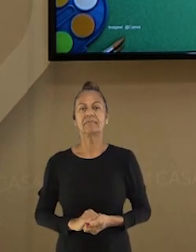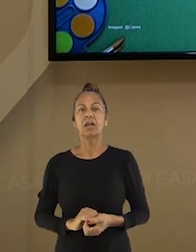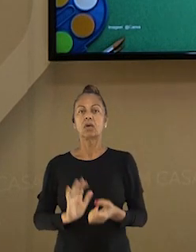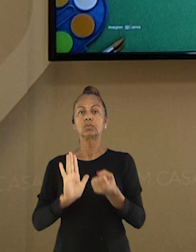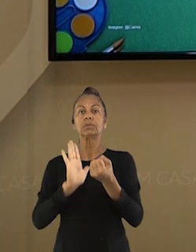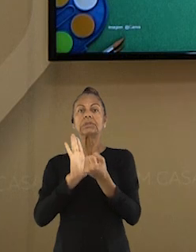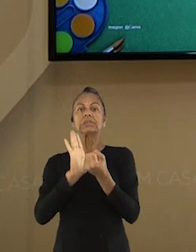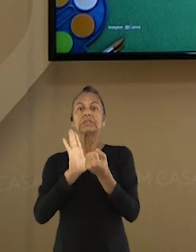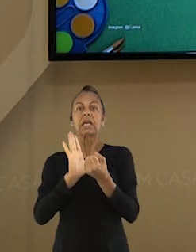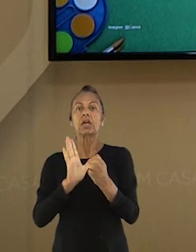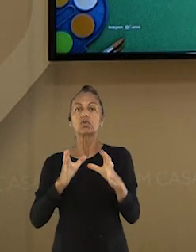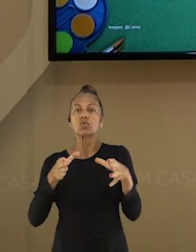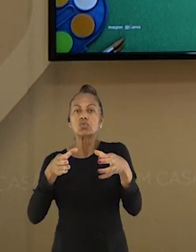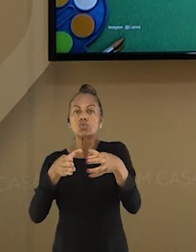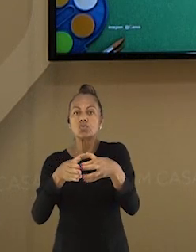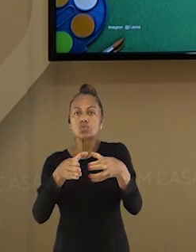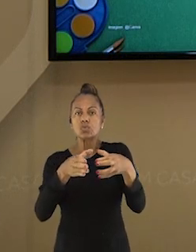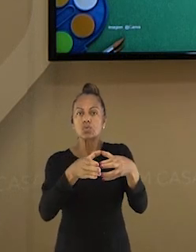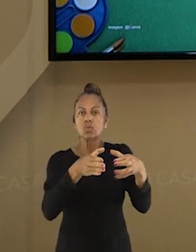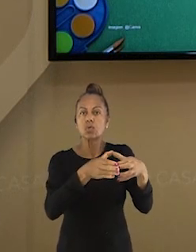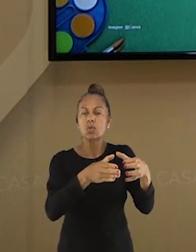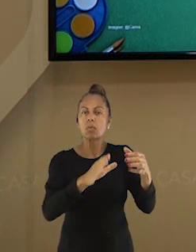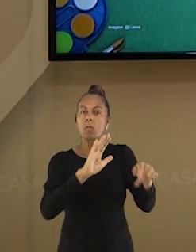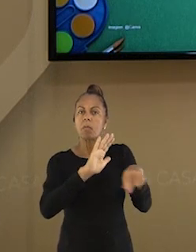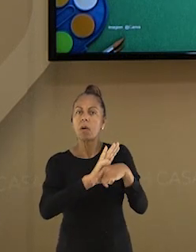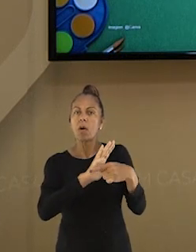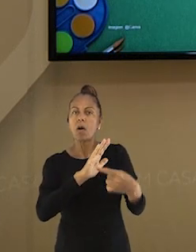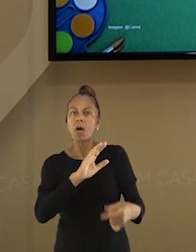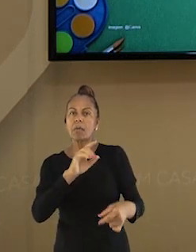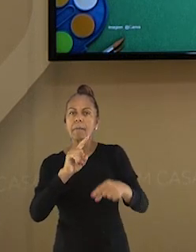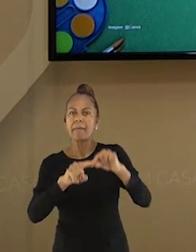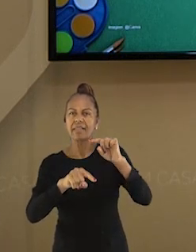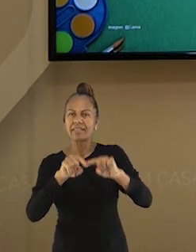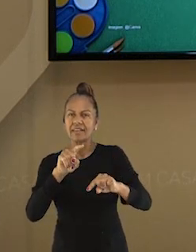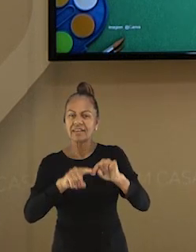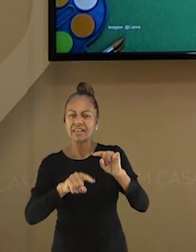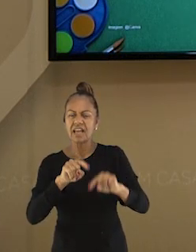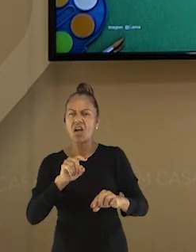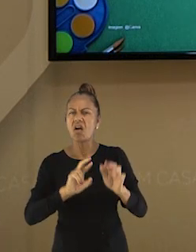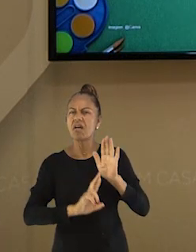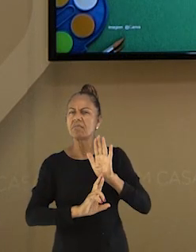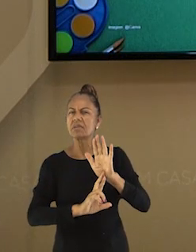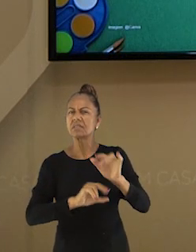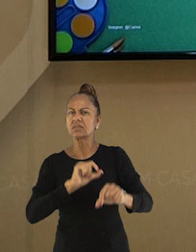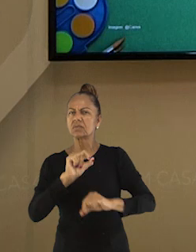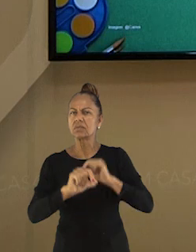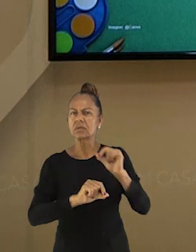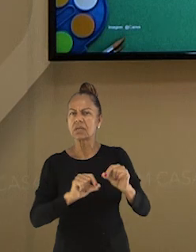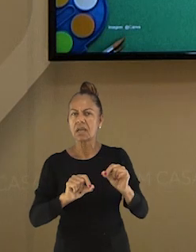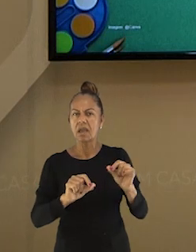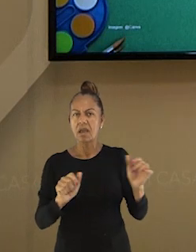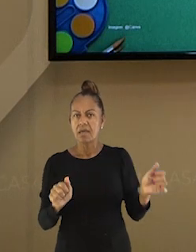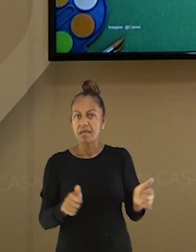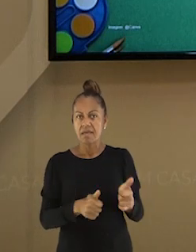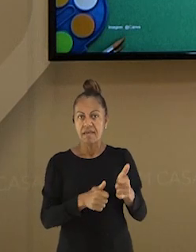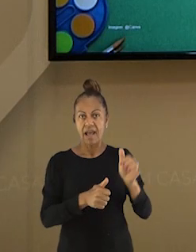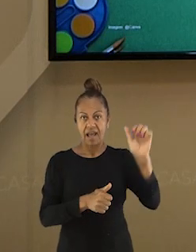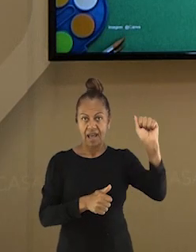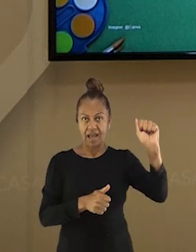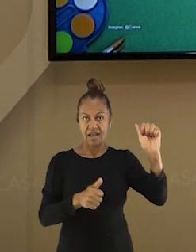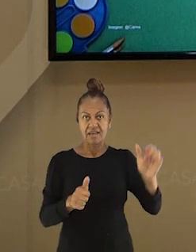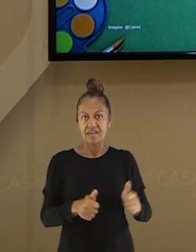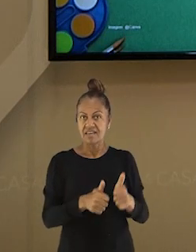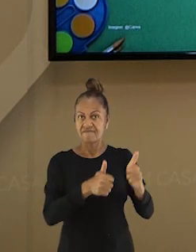classificação dos objetos, o que ele representa? Letra A, eficiência no consumo de energia?